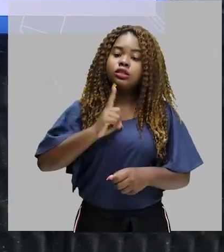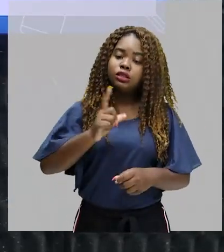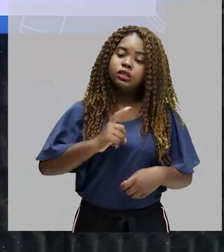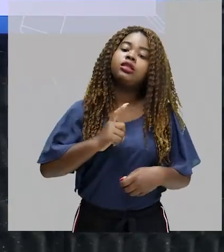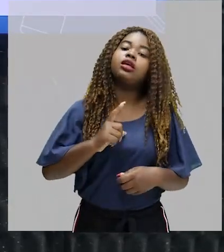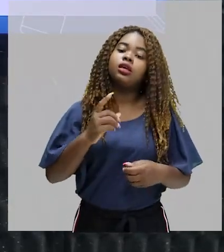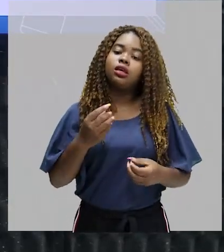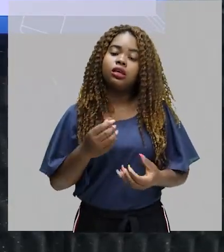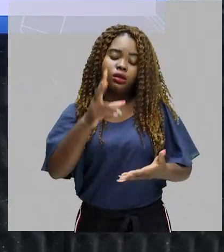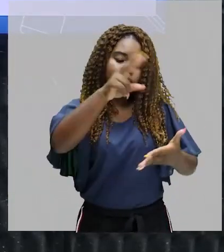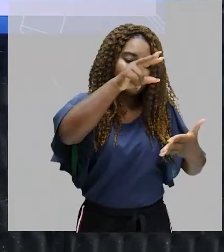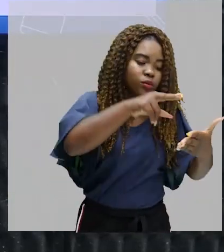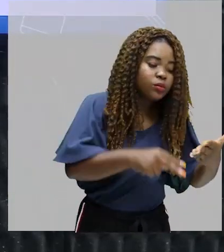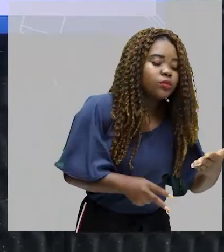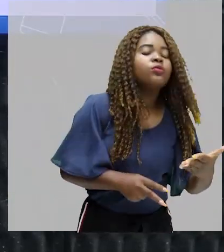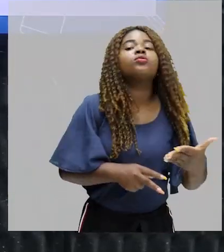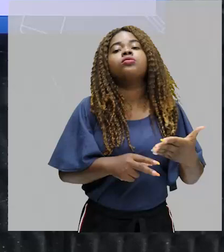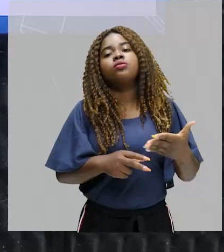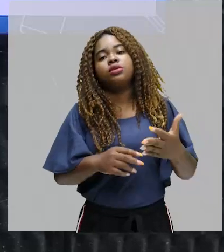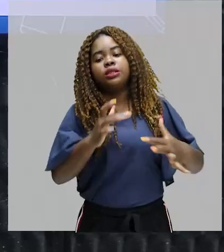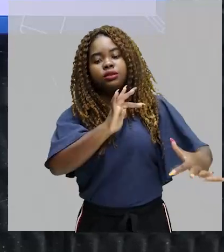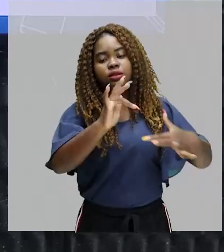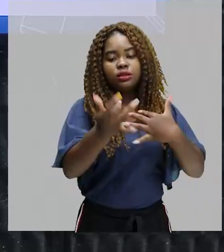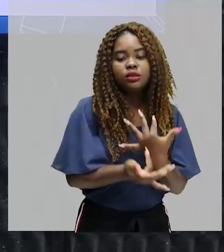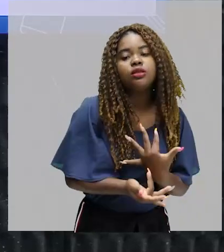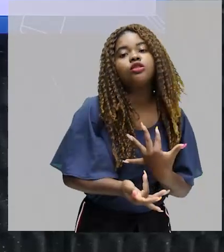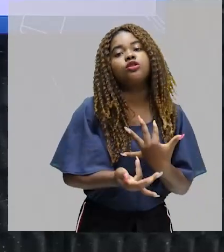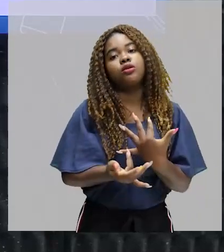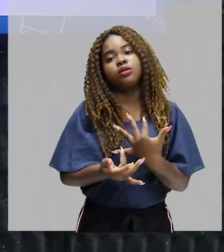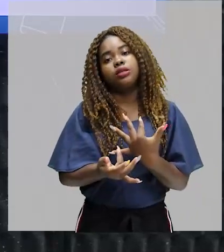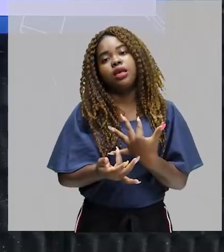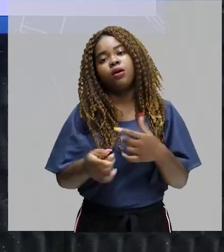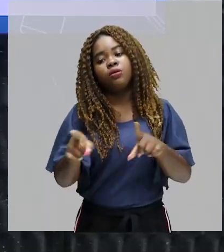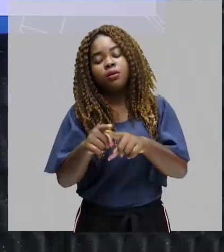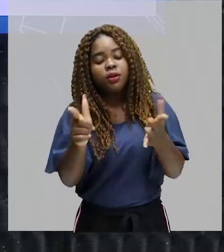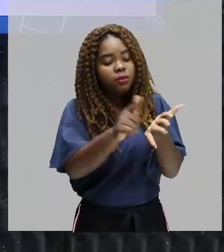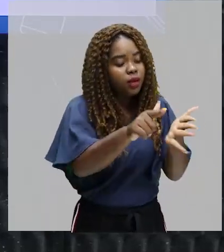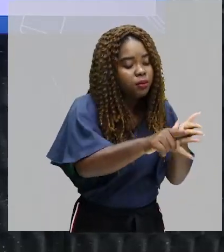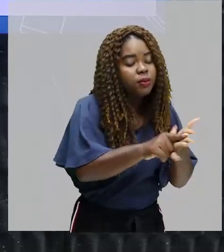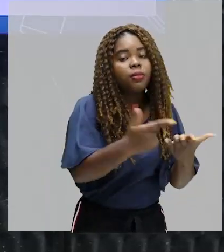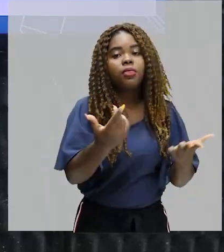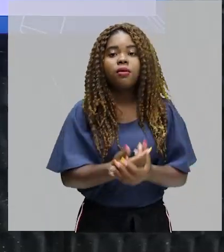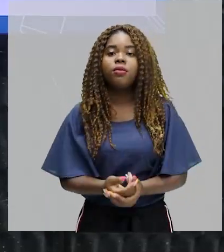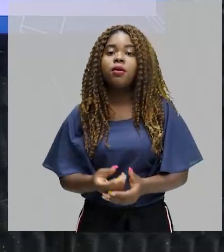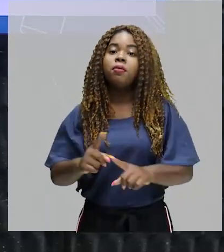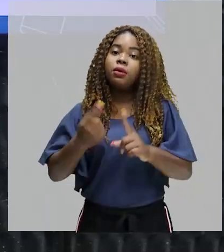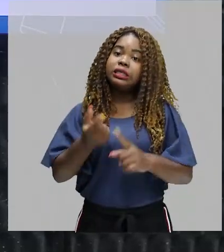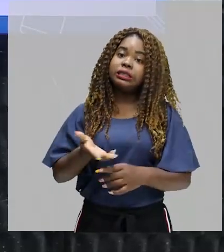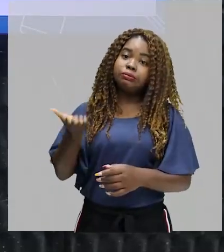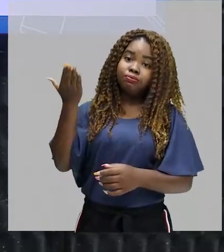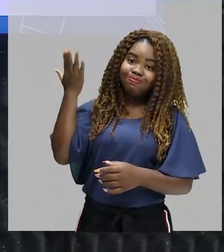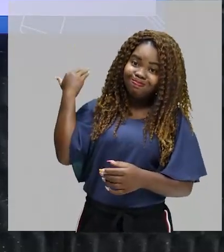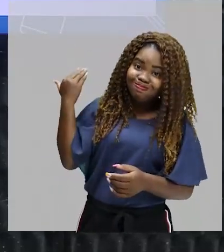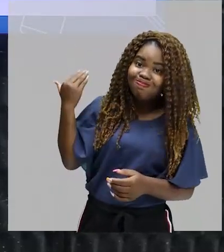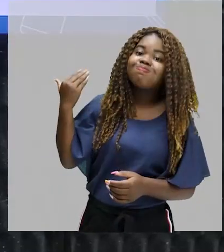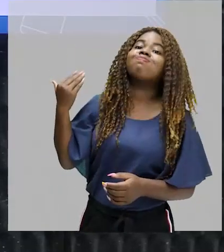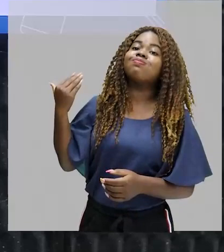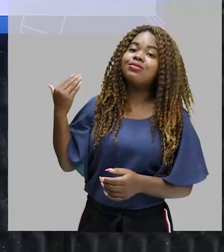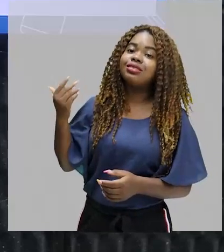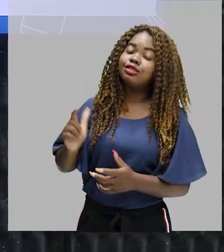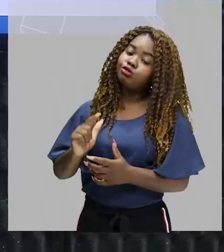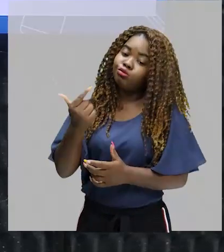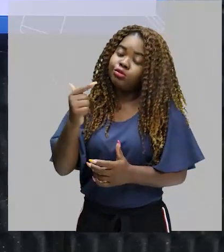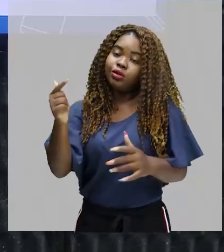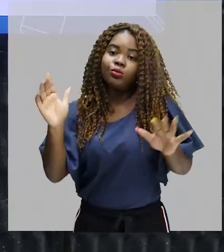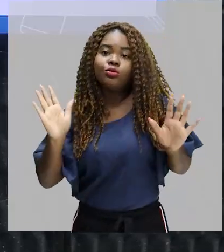Então, é muito mais fácil você ter acesso a uma revista em quadrinhos do que naquela época, onde as publicações eram com menor intensidade,